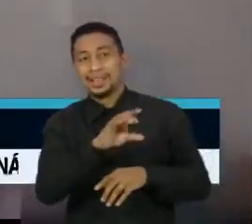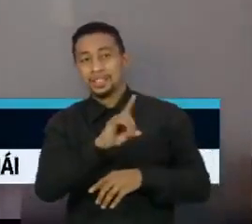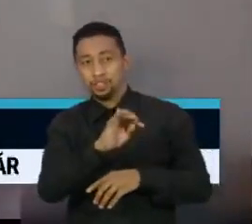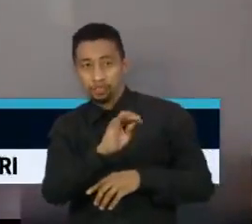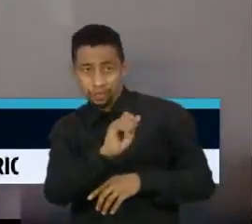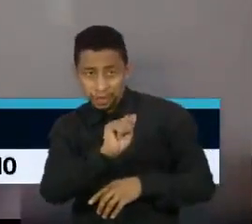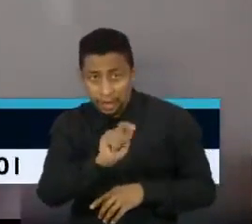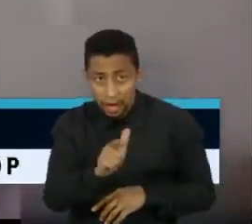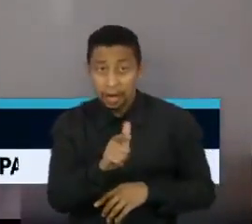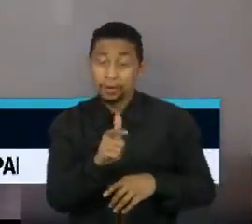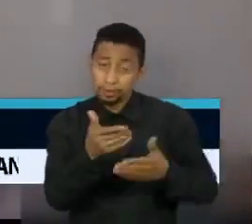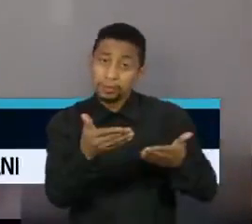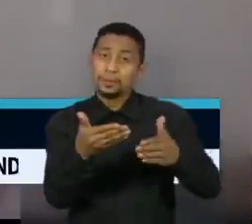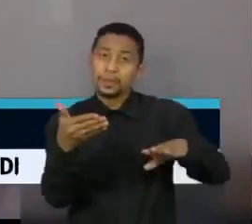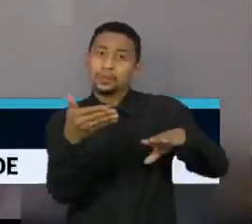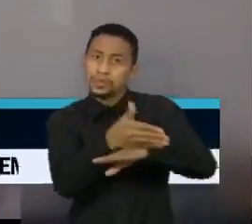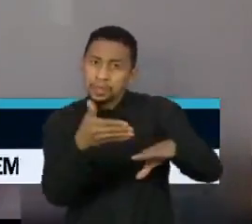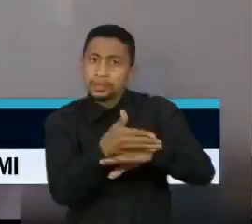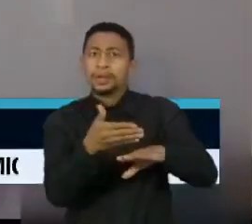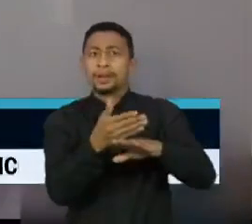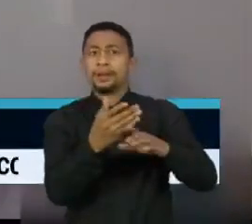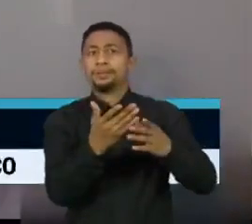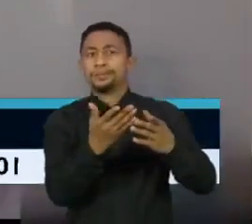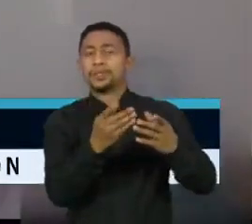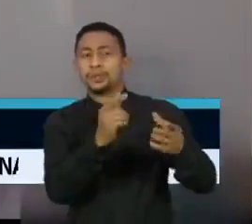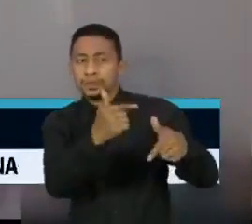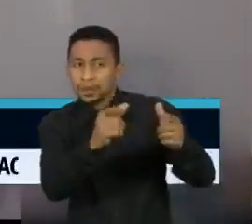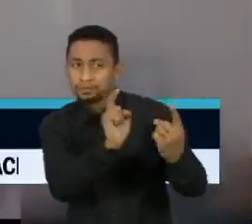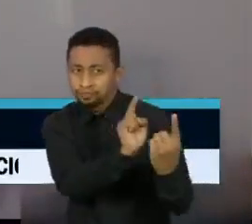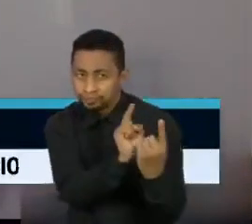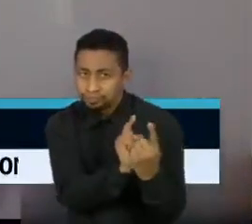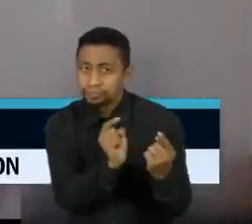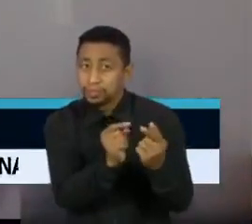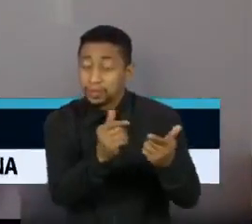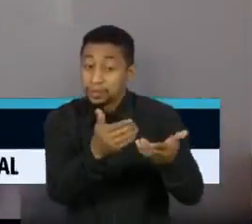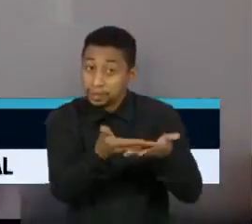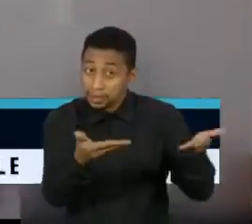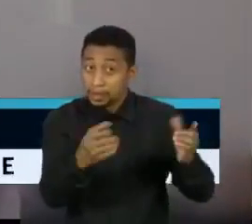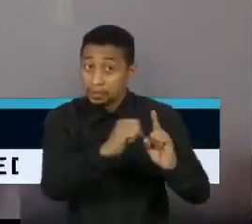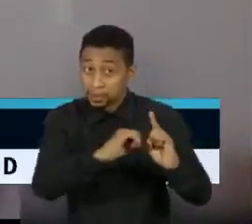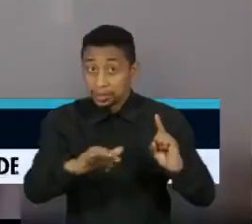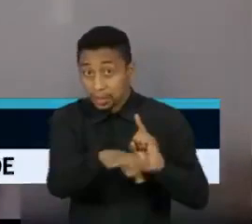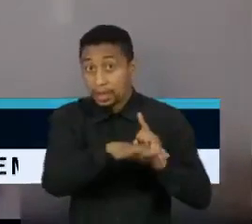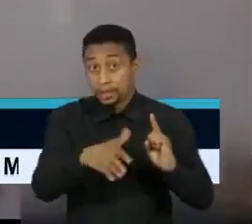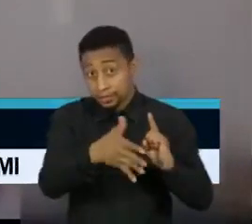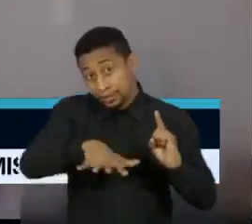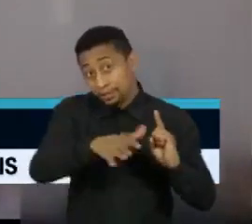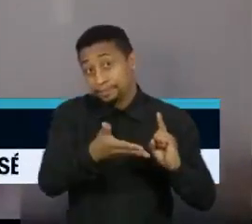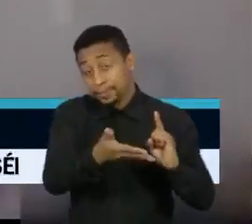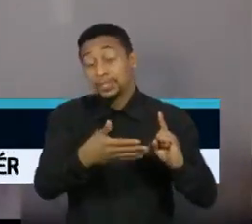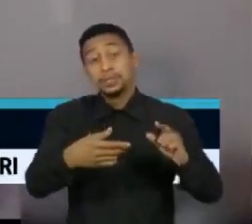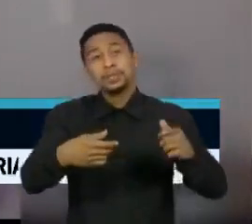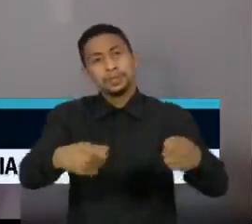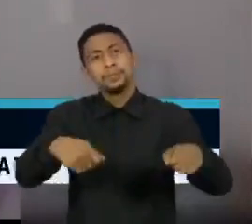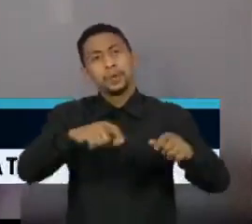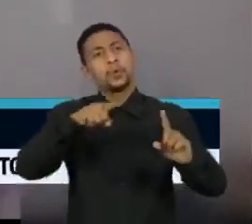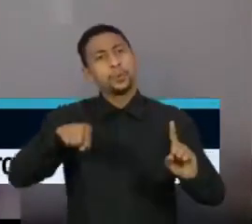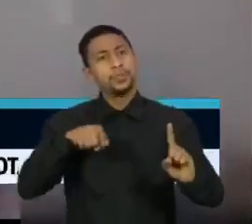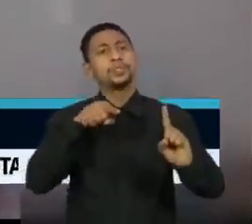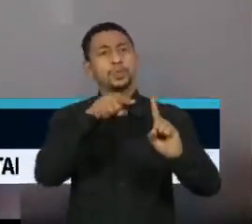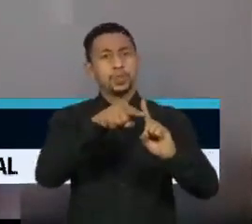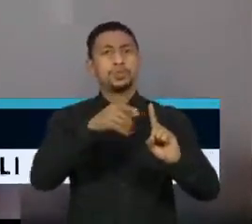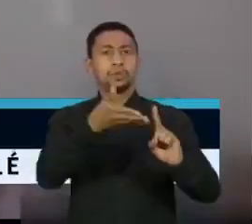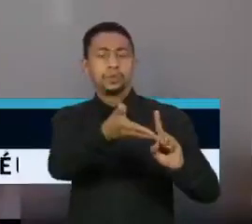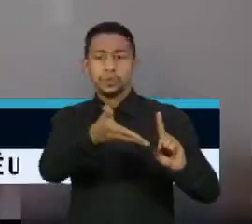de acesso a serviços para a população, mas também isso é necessário para o próprio objetivo de